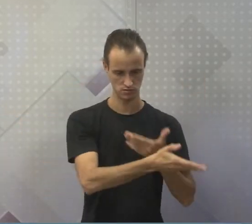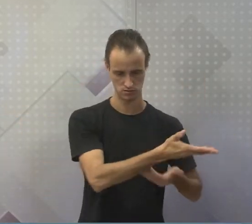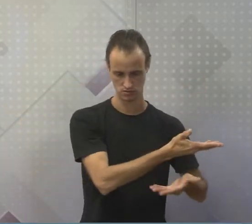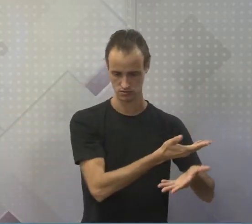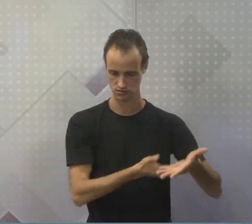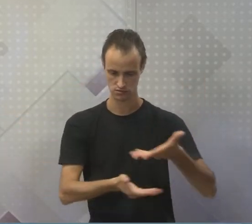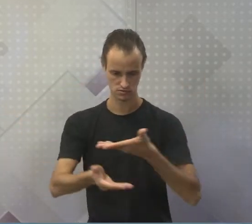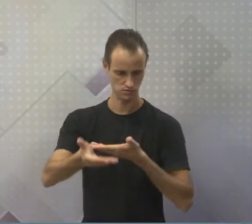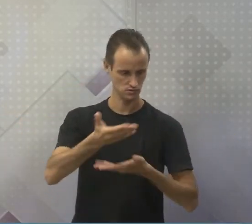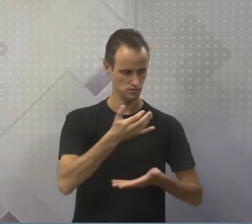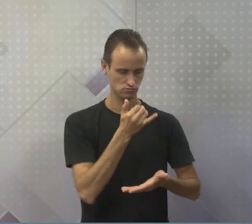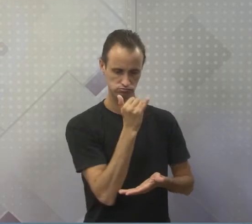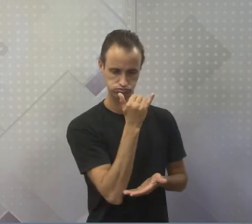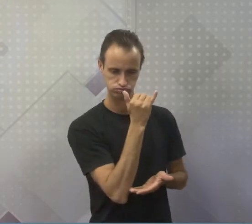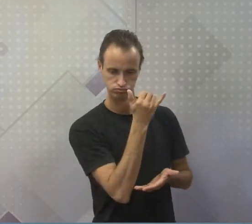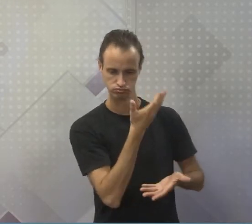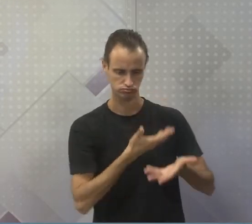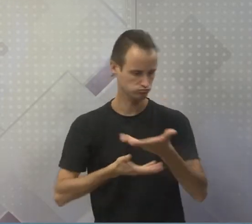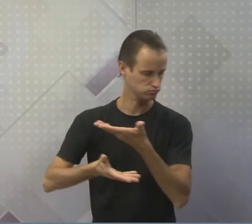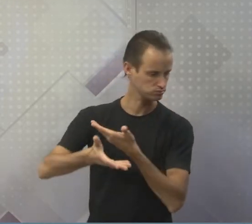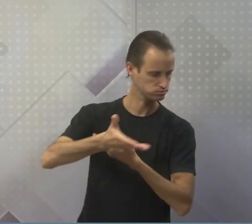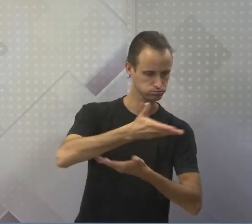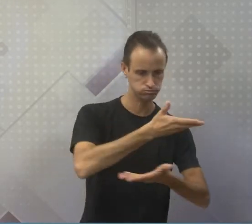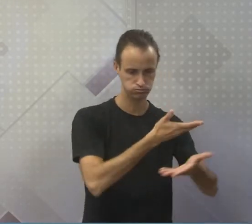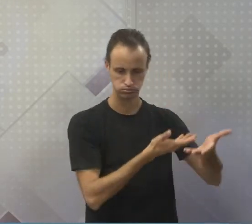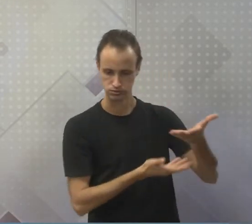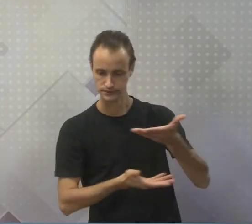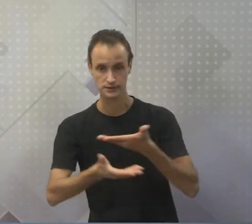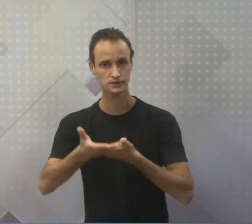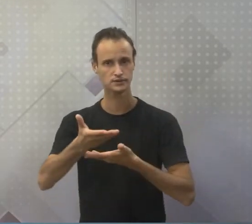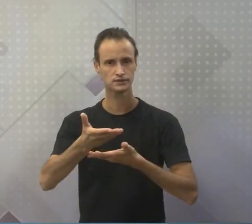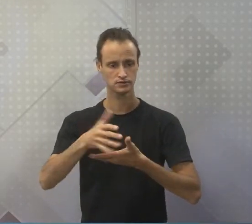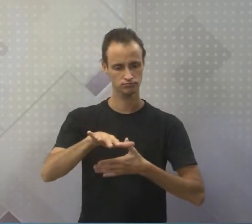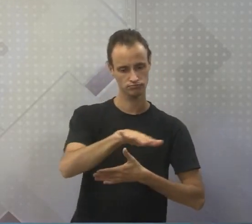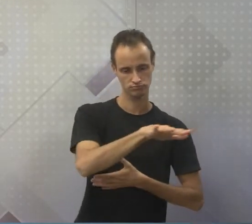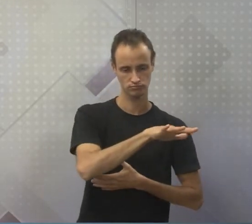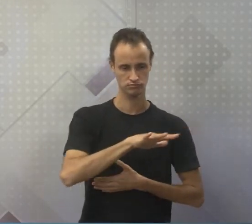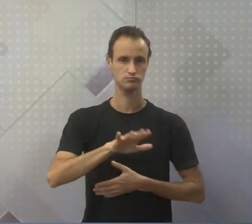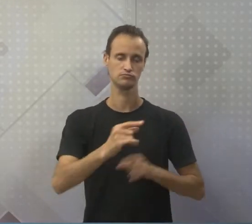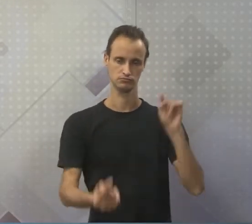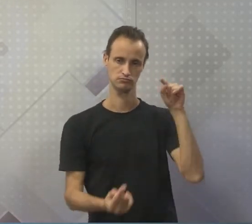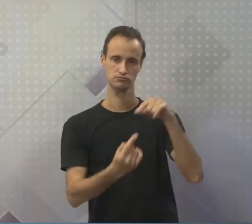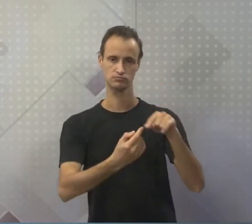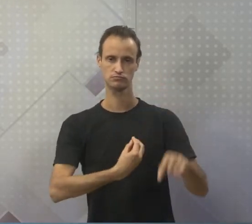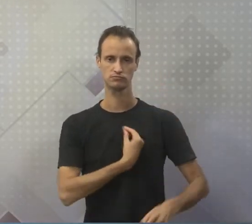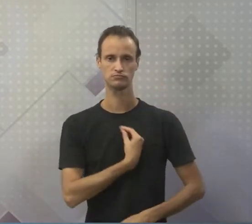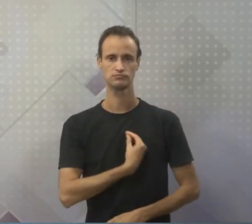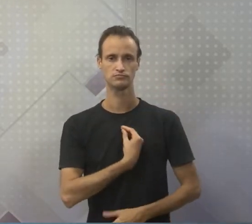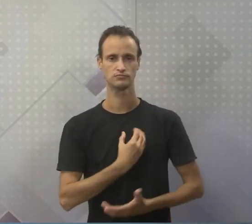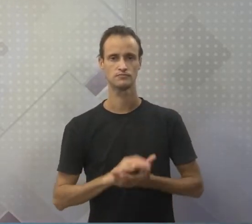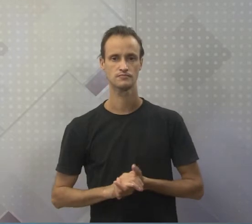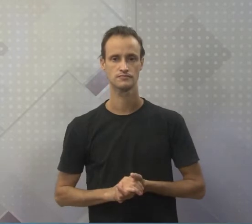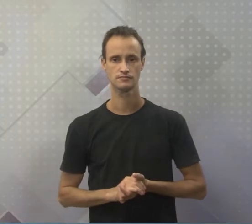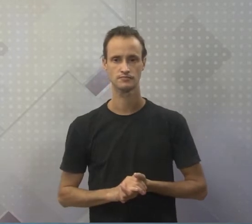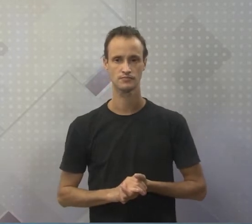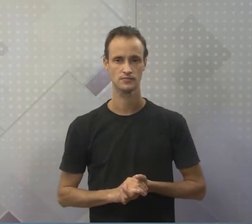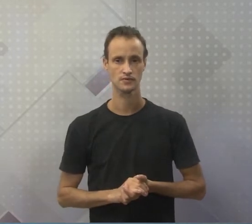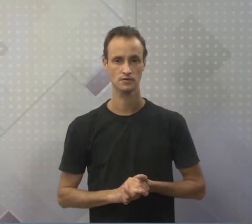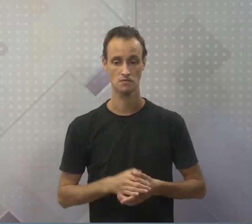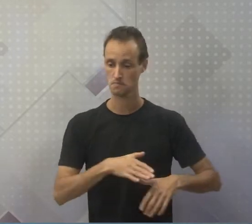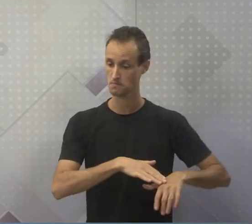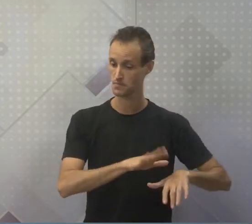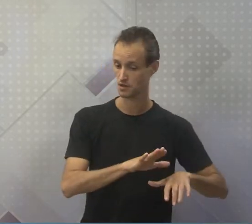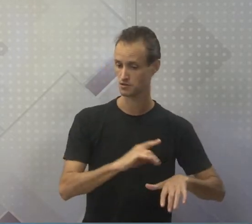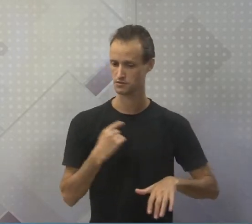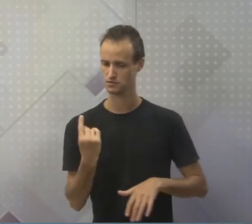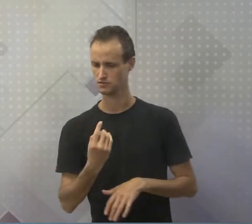energéticas, onde há troca entre si e com meio. Isso é vida para nós, certo? Muito mais do que a vida